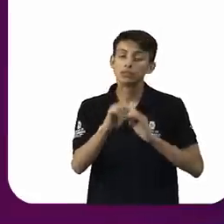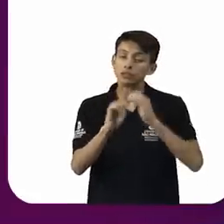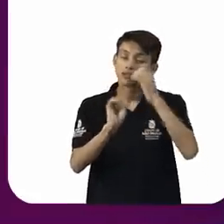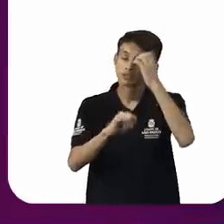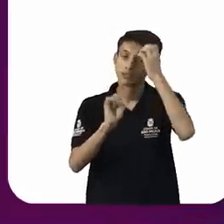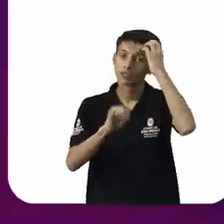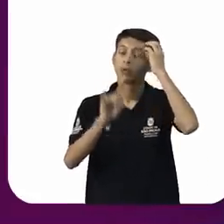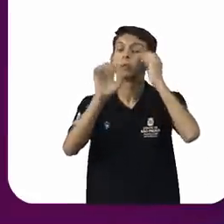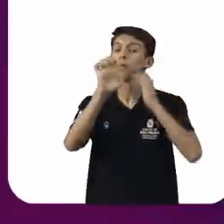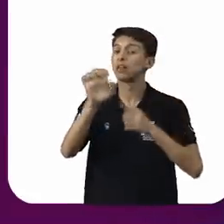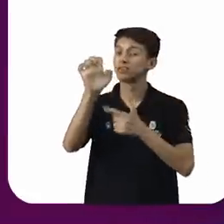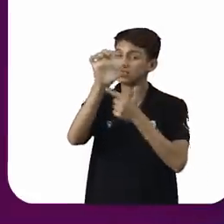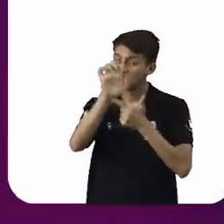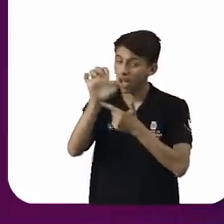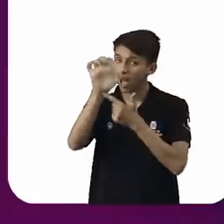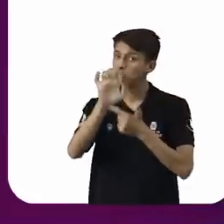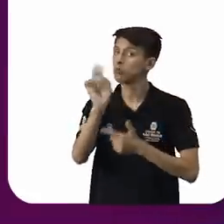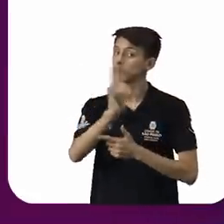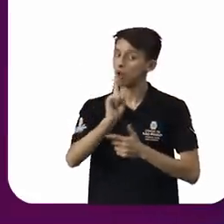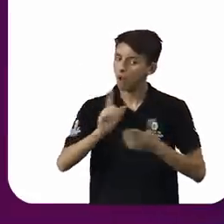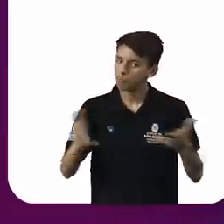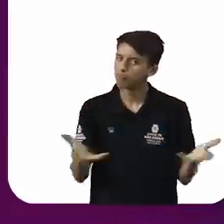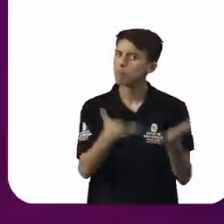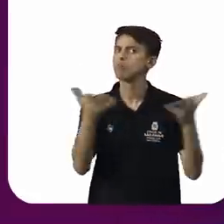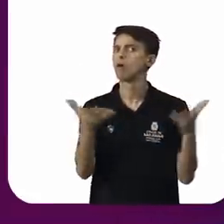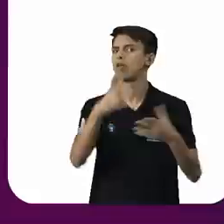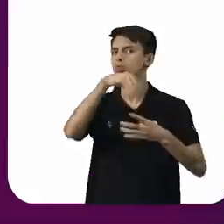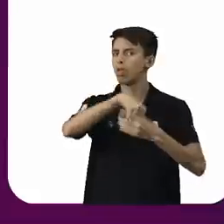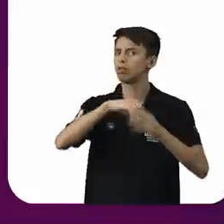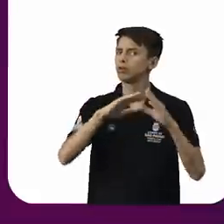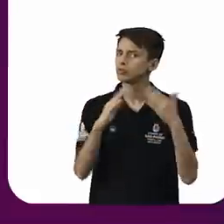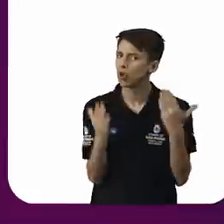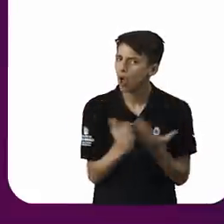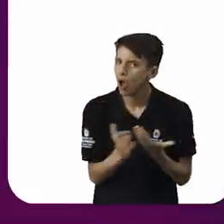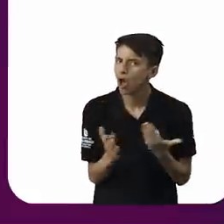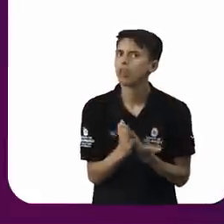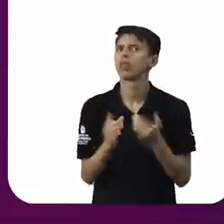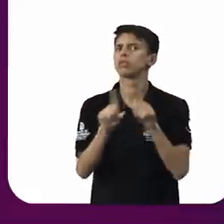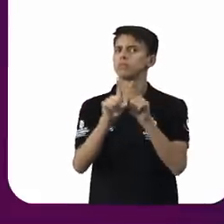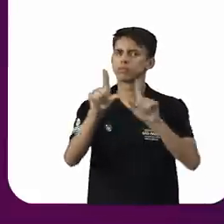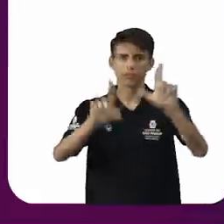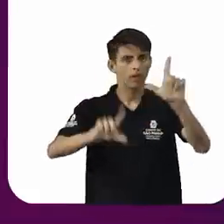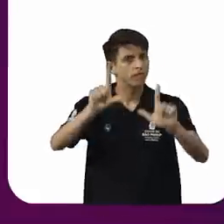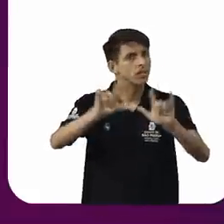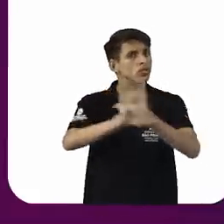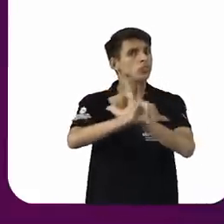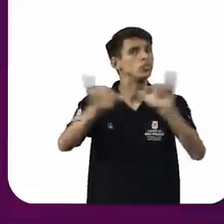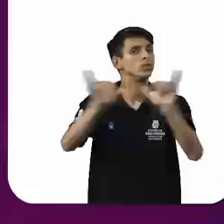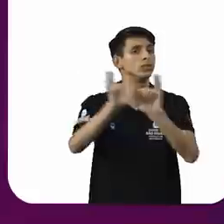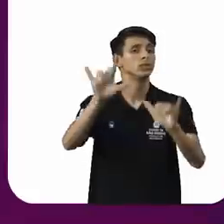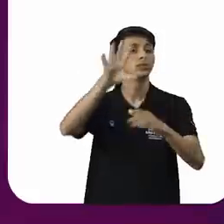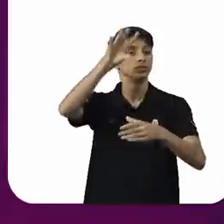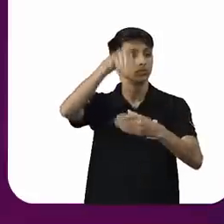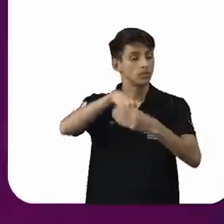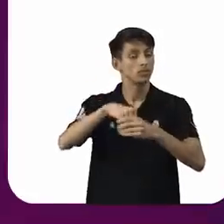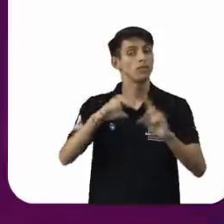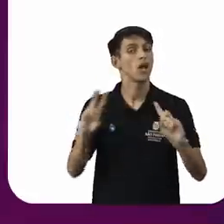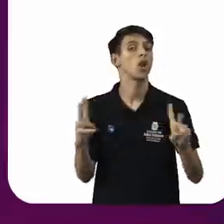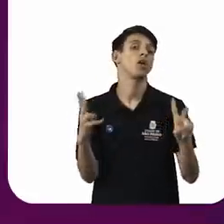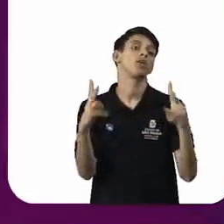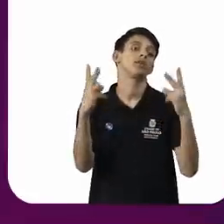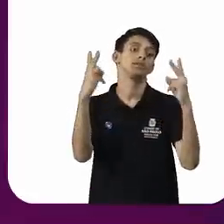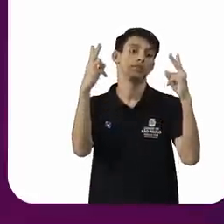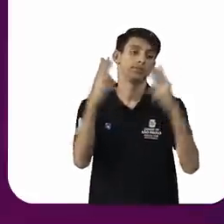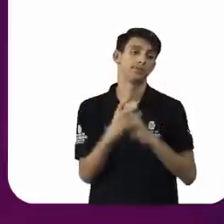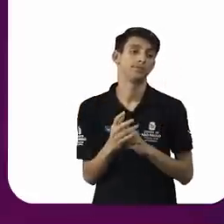não lançar a mão de instrumentos de intervenção capazes de ingressar no sistema de valores, você